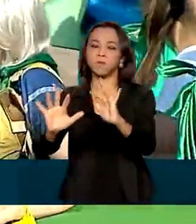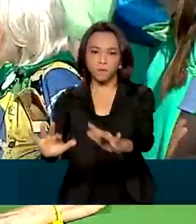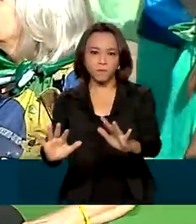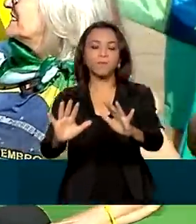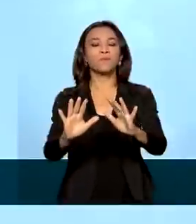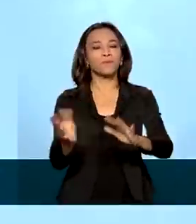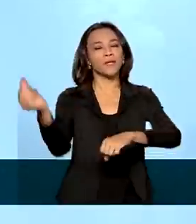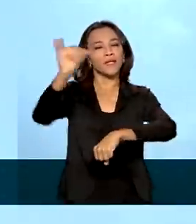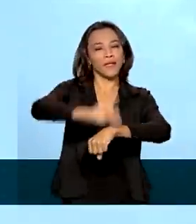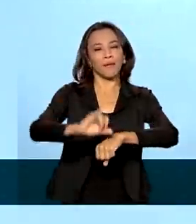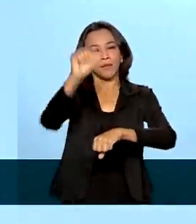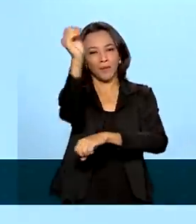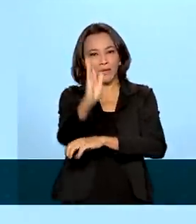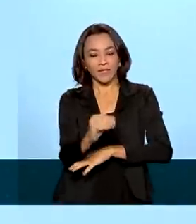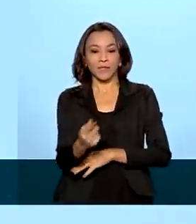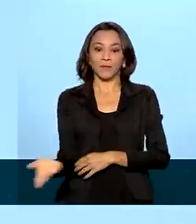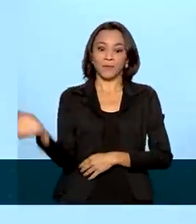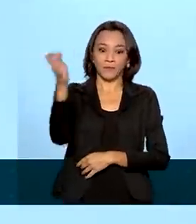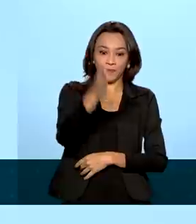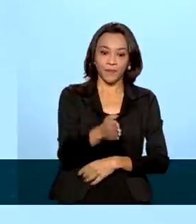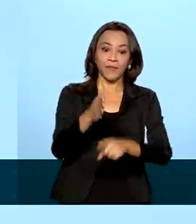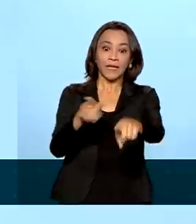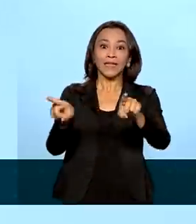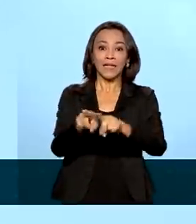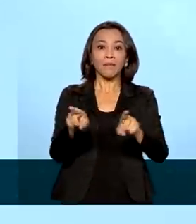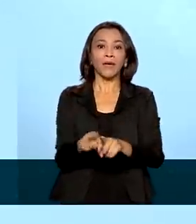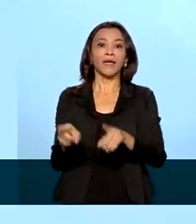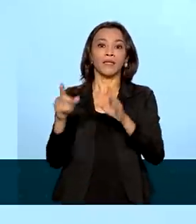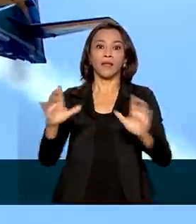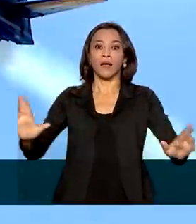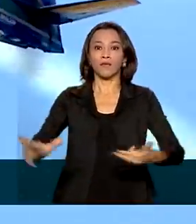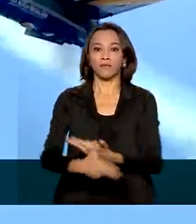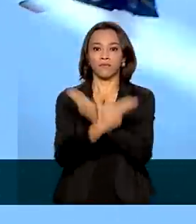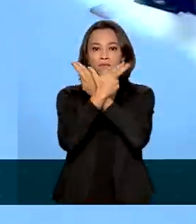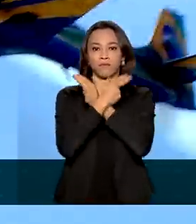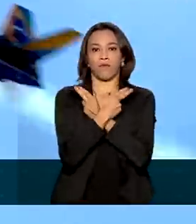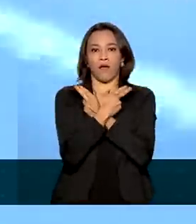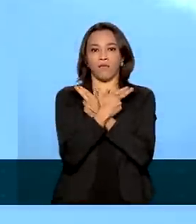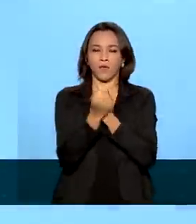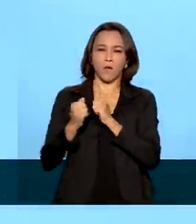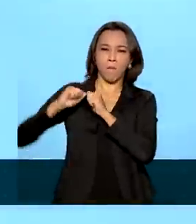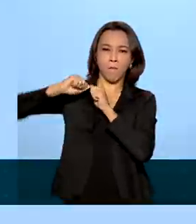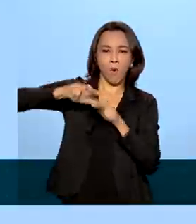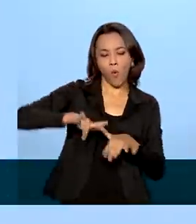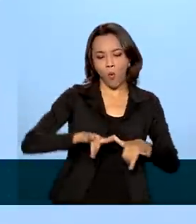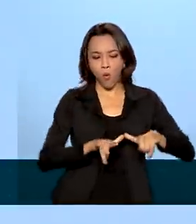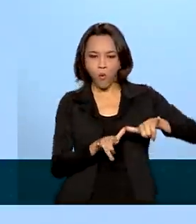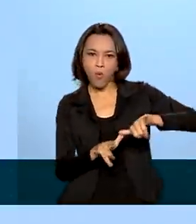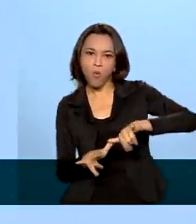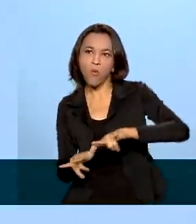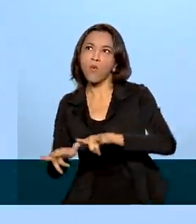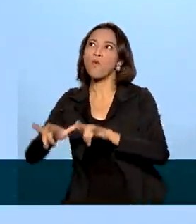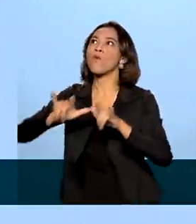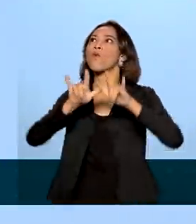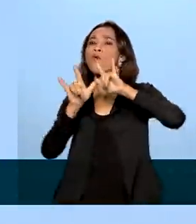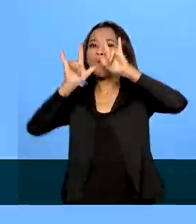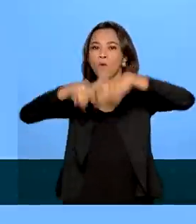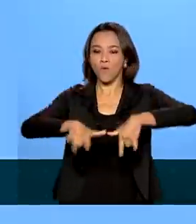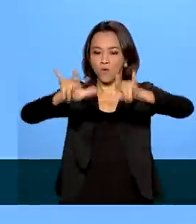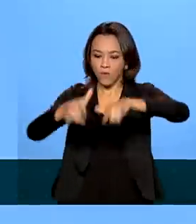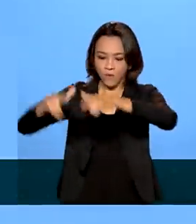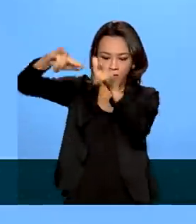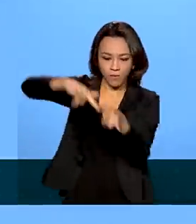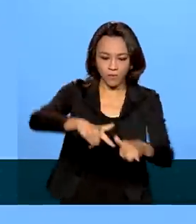capital federal. O Esquadrão de Demonstração Aérea da Força Aérea Brasileira, a Esquadrilha da Fumaça, realizou as famosas e